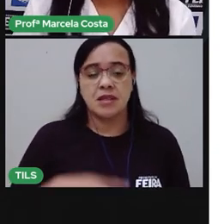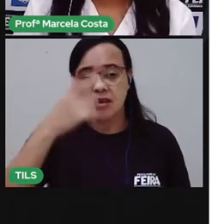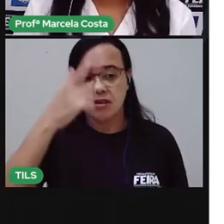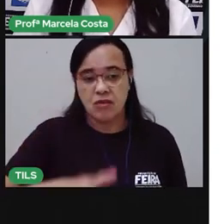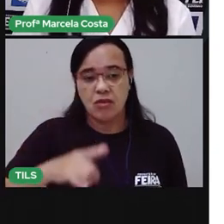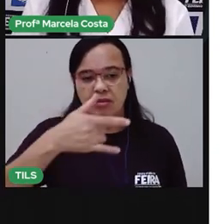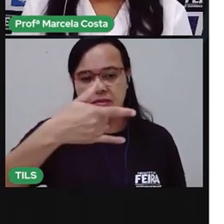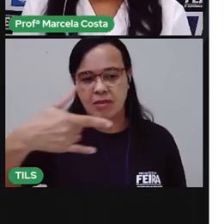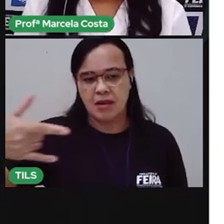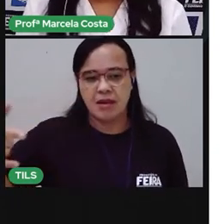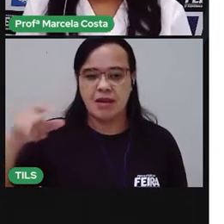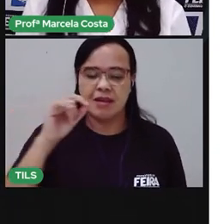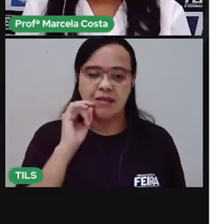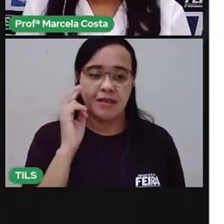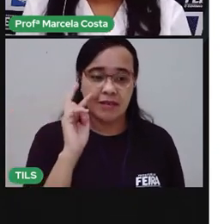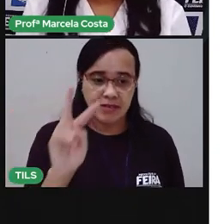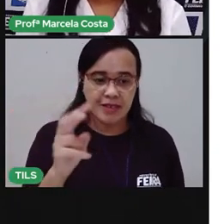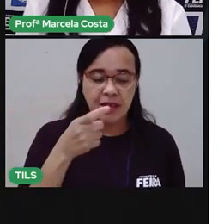Peixinho.